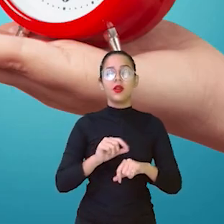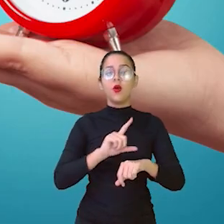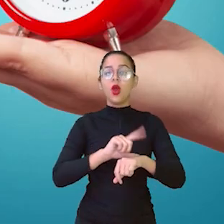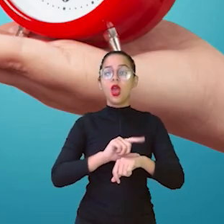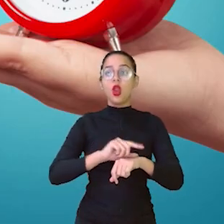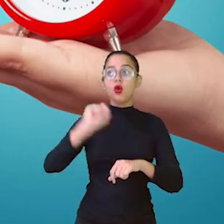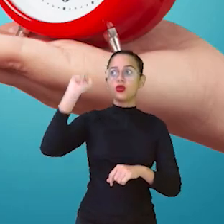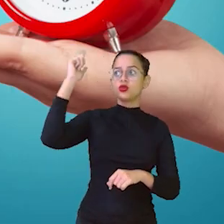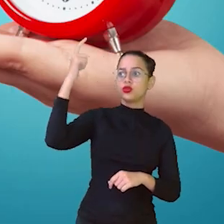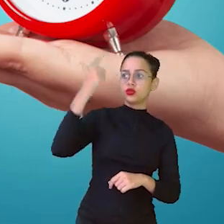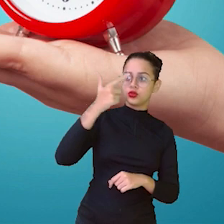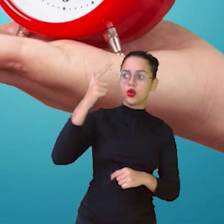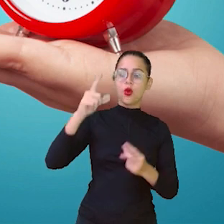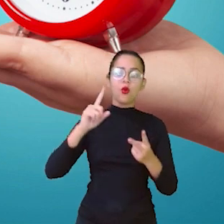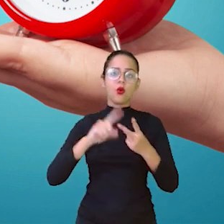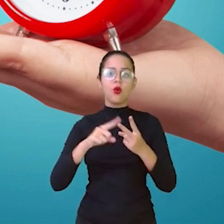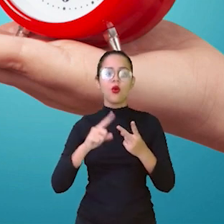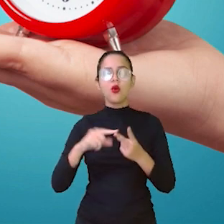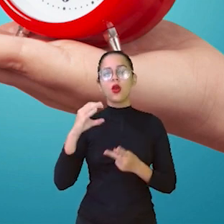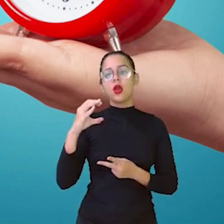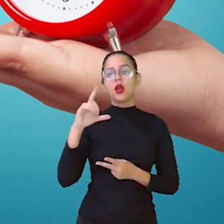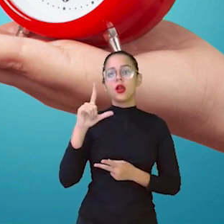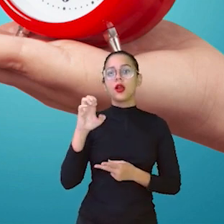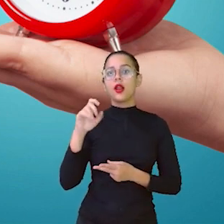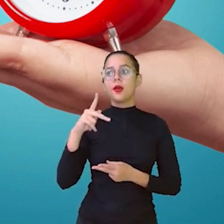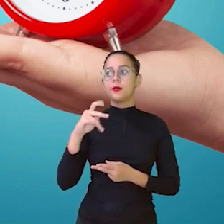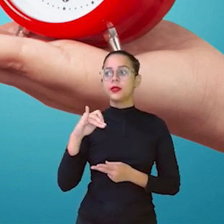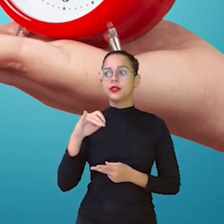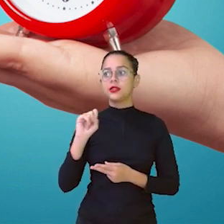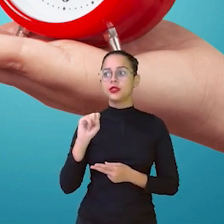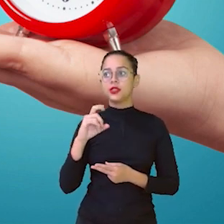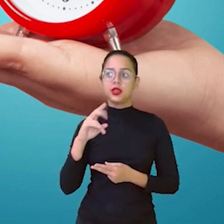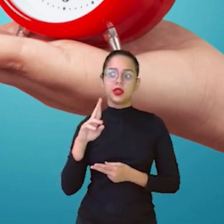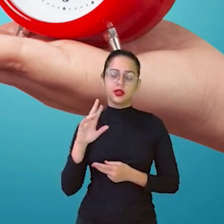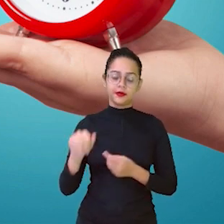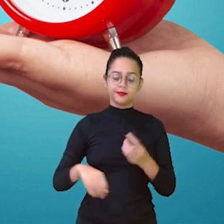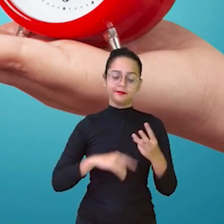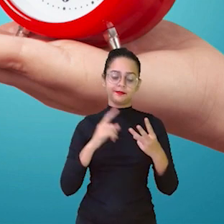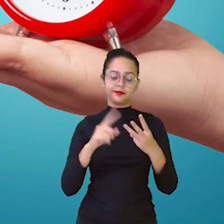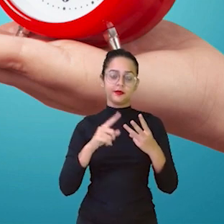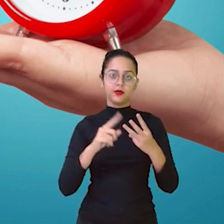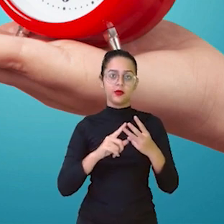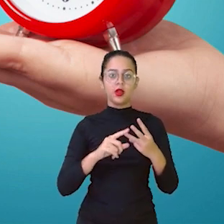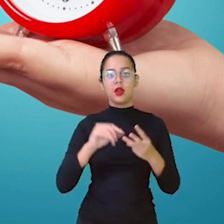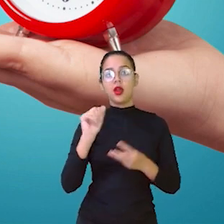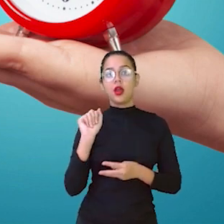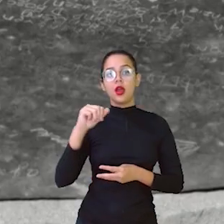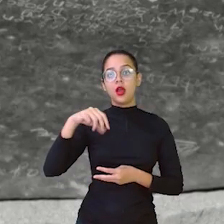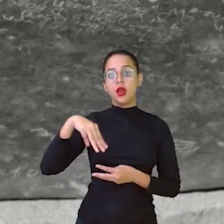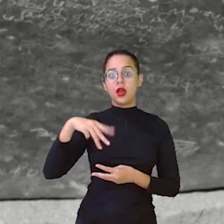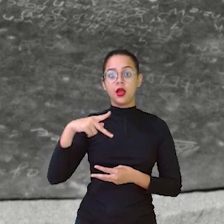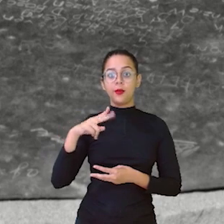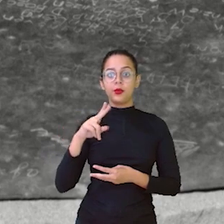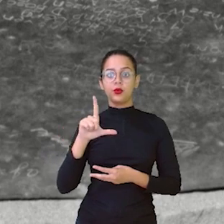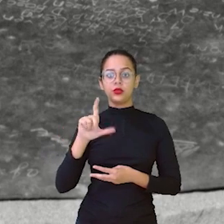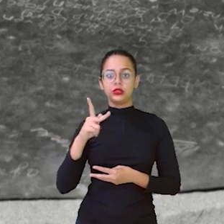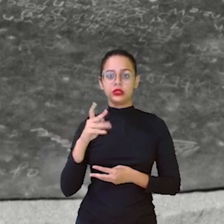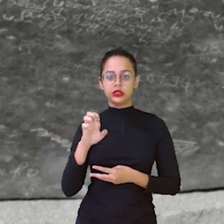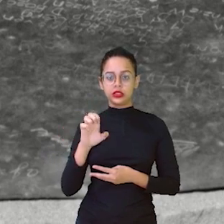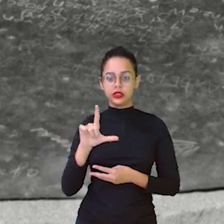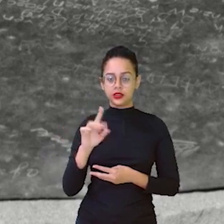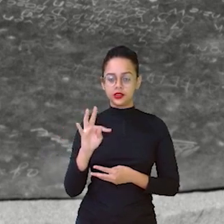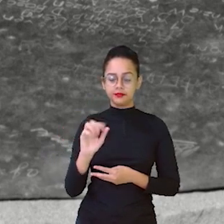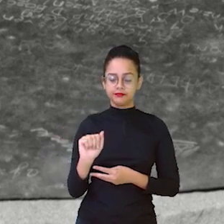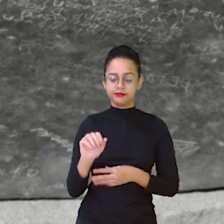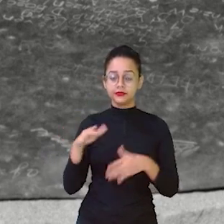e a ampulheta? Pois é. Gente, acredita-se que o relógio de sol, ele foi criado